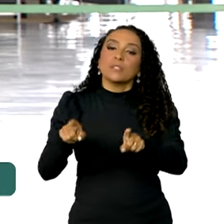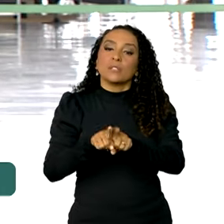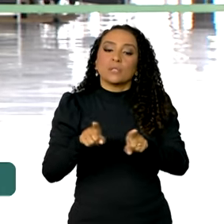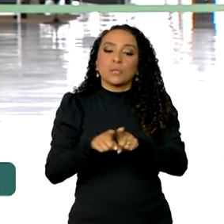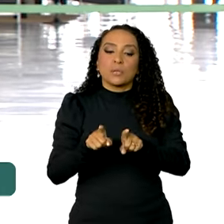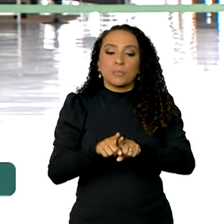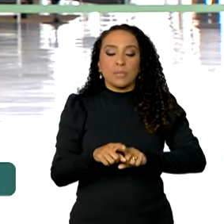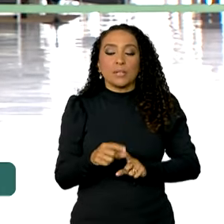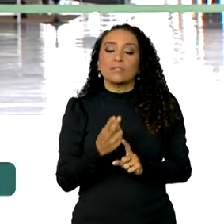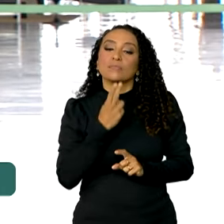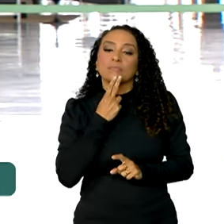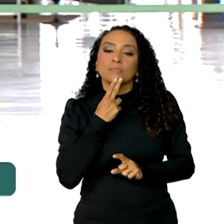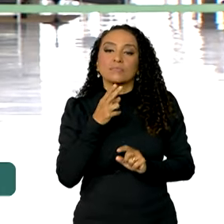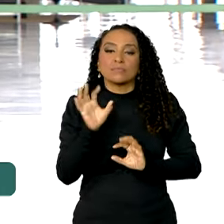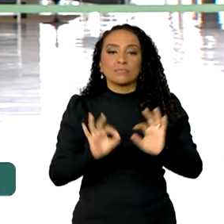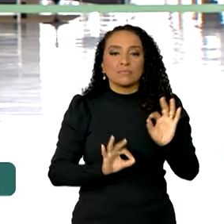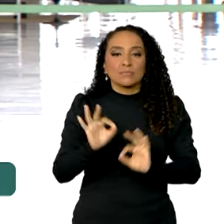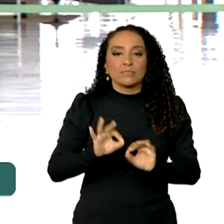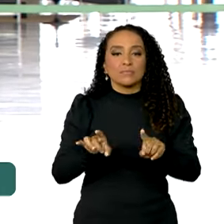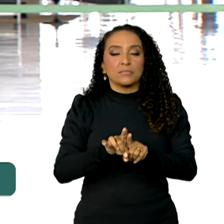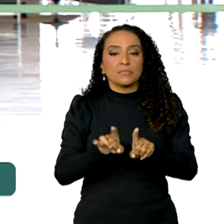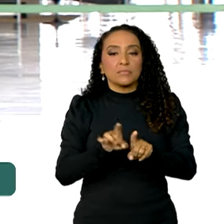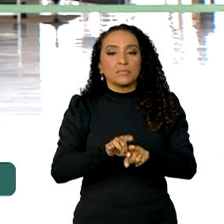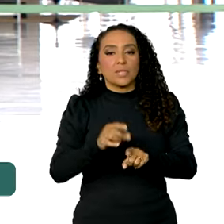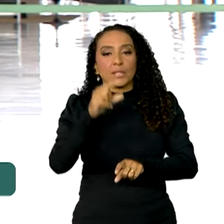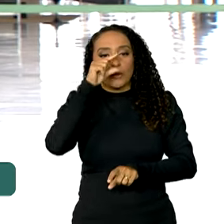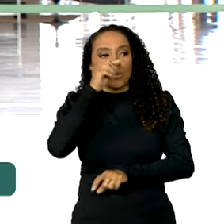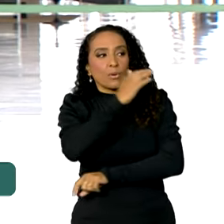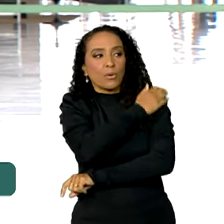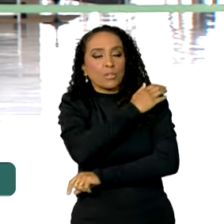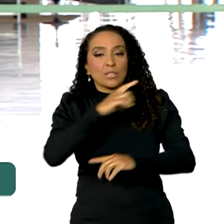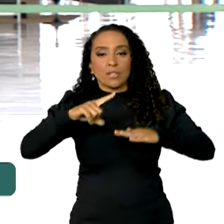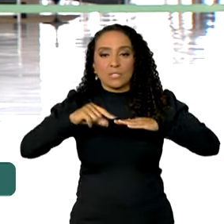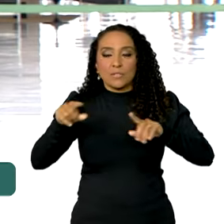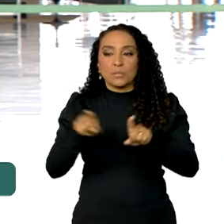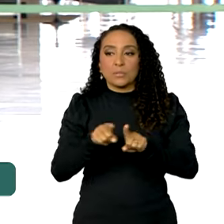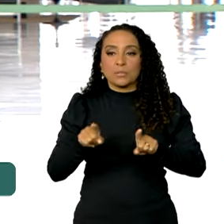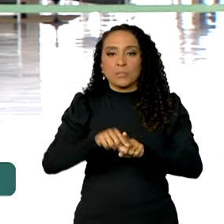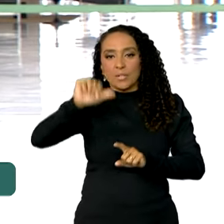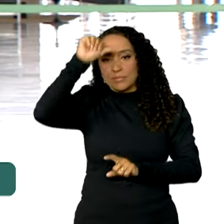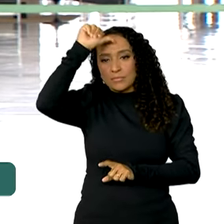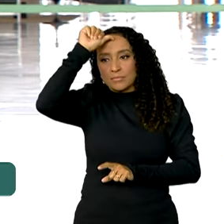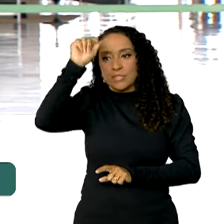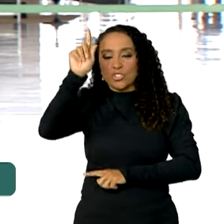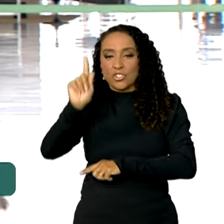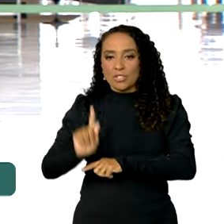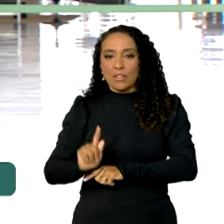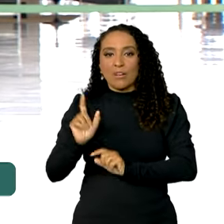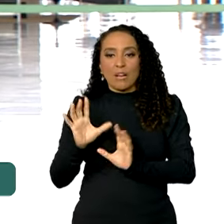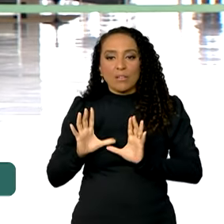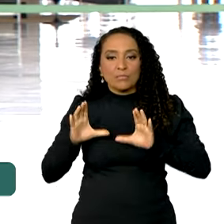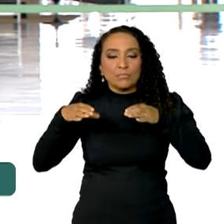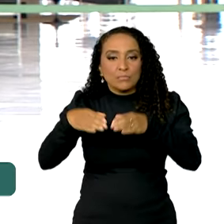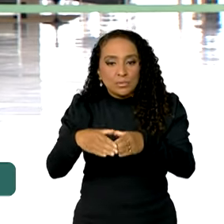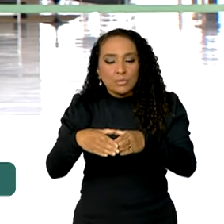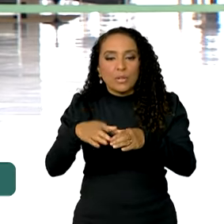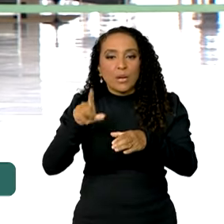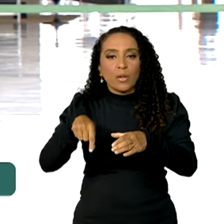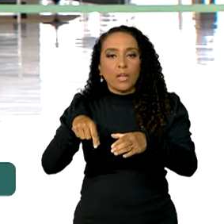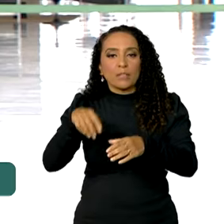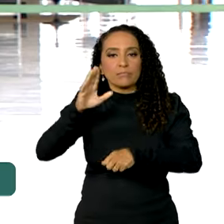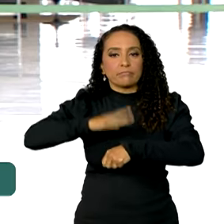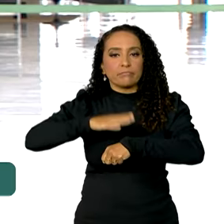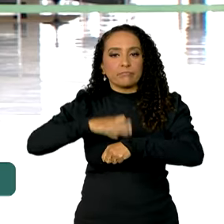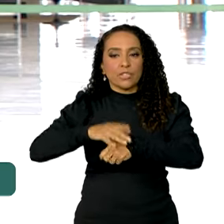Simone Tebet, do Planejamento, Rui Costa, da Casa Civil, e Esther Dueck, da Gestão, que fazem parte da Junta de